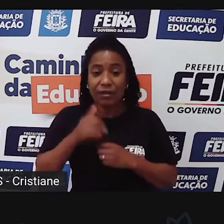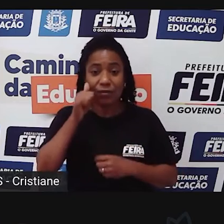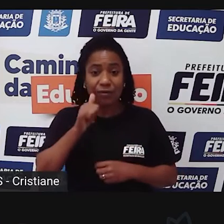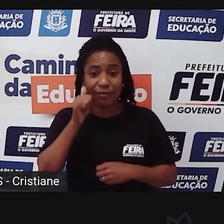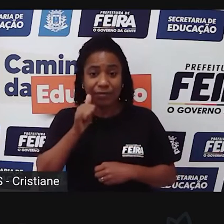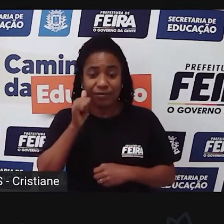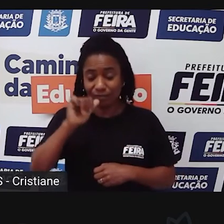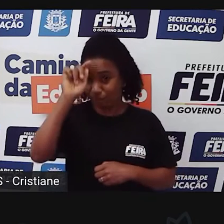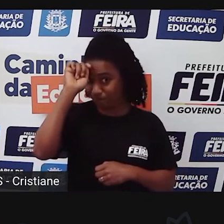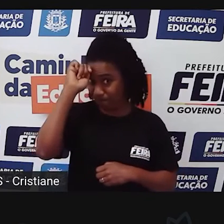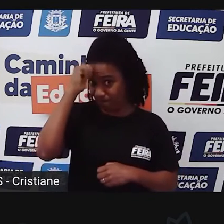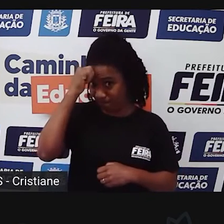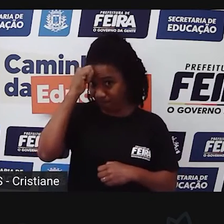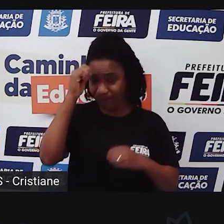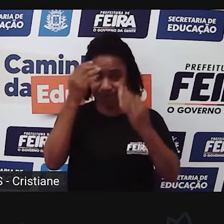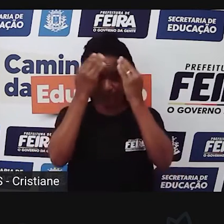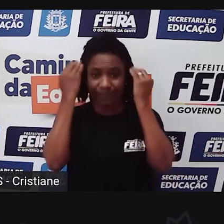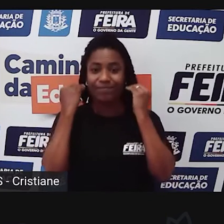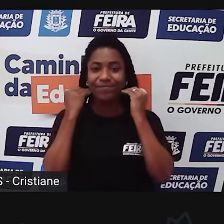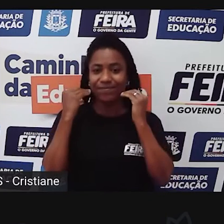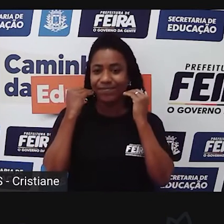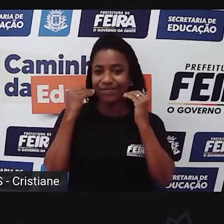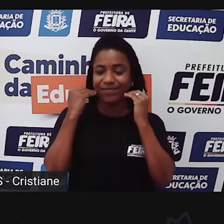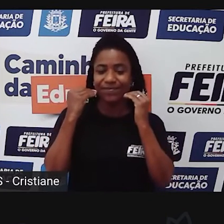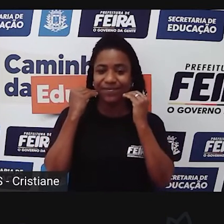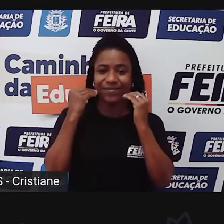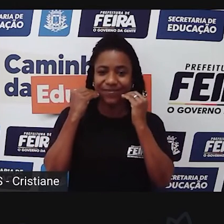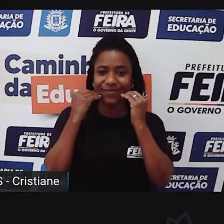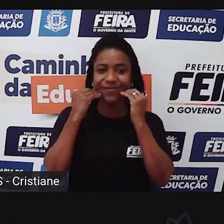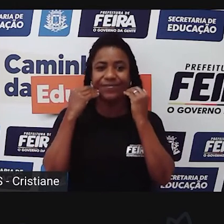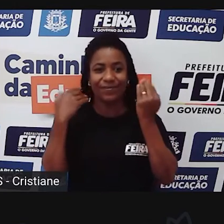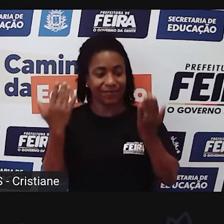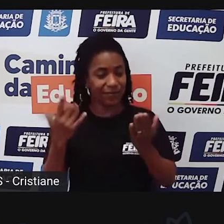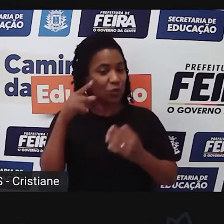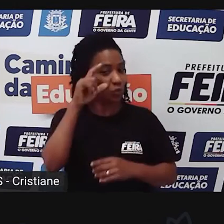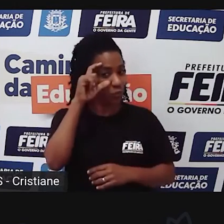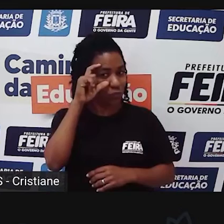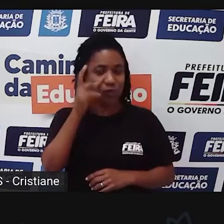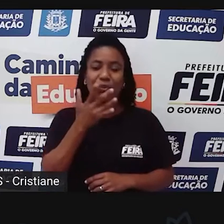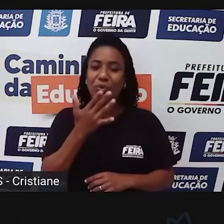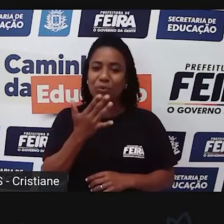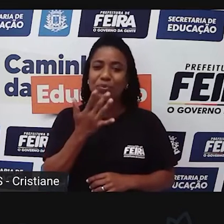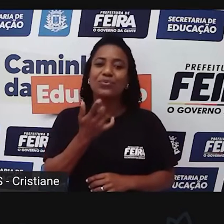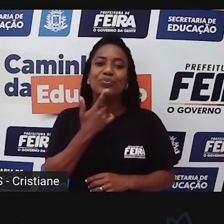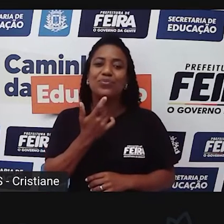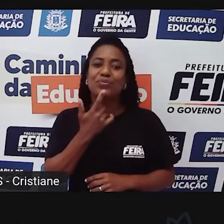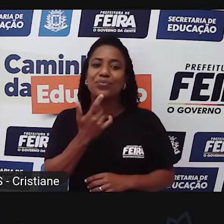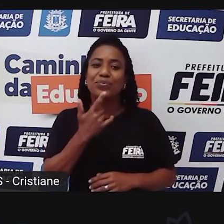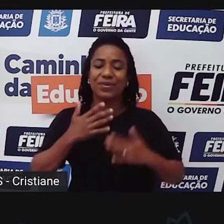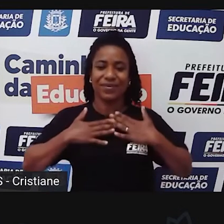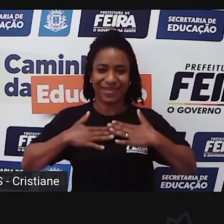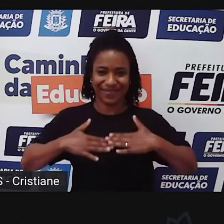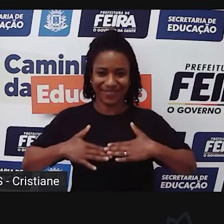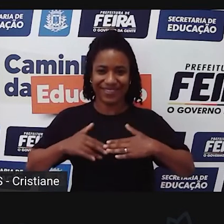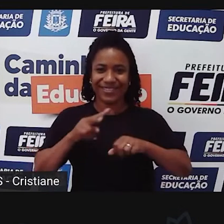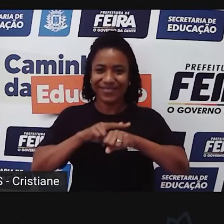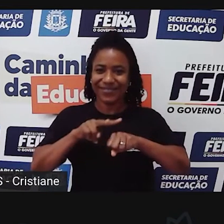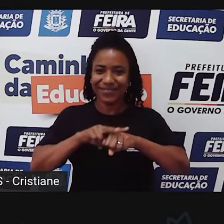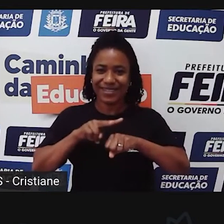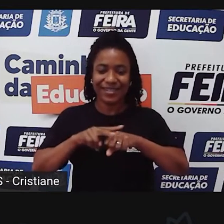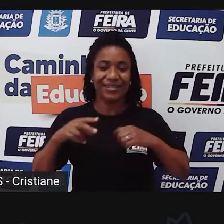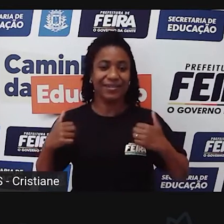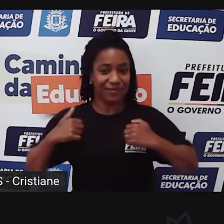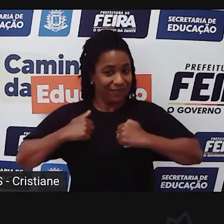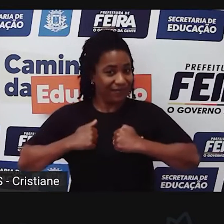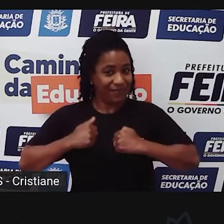negra, dos cabelos curtos, na altura do ombro, né? Eu uso um óculos vermelho, estou trazendo uma blusinha verde, um jaleco